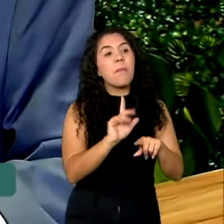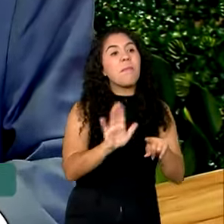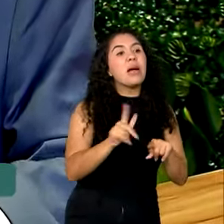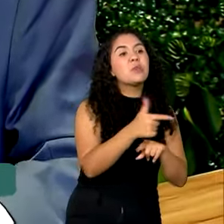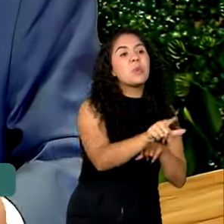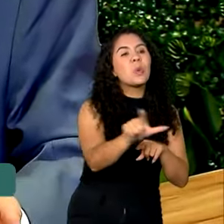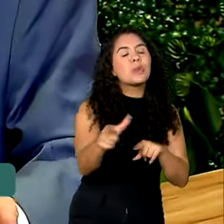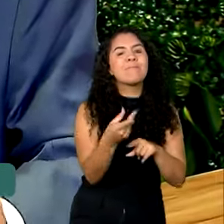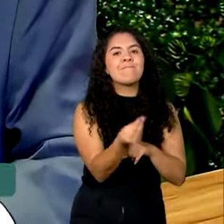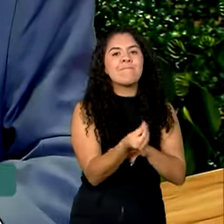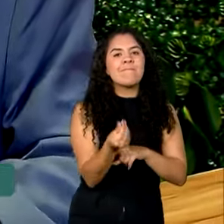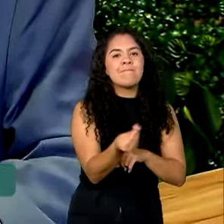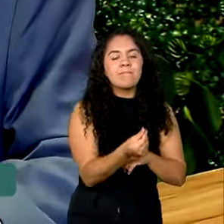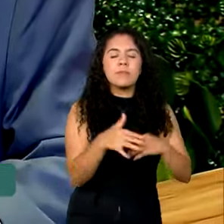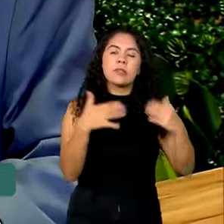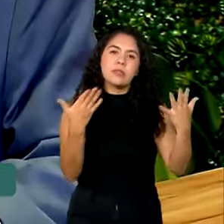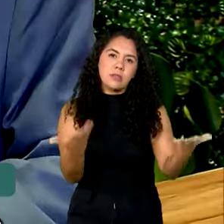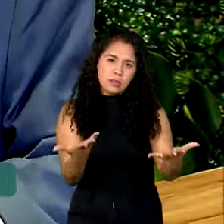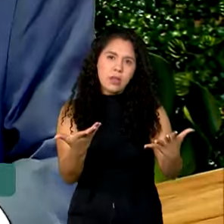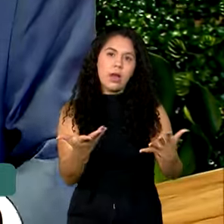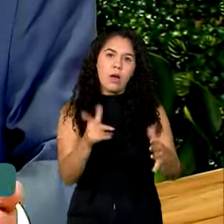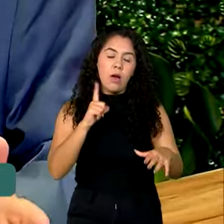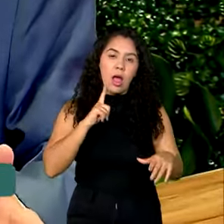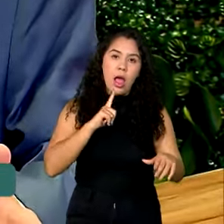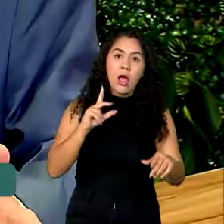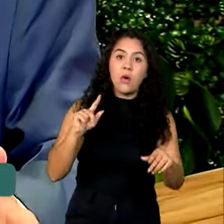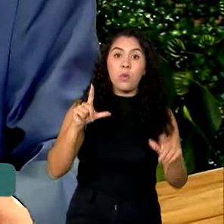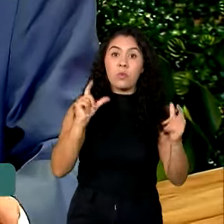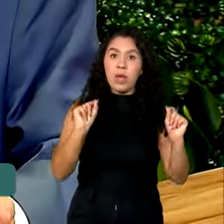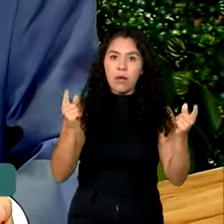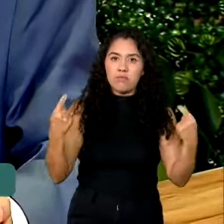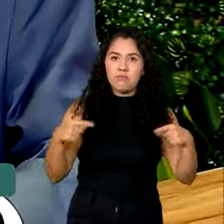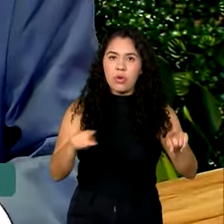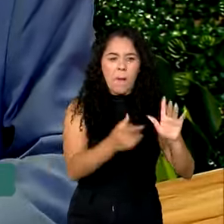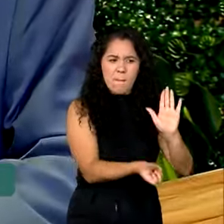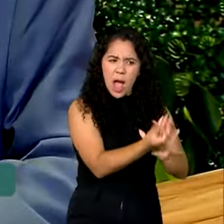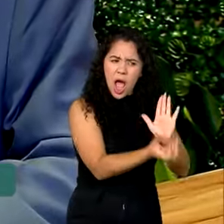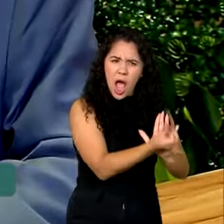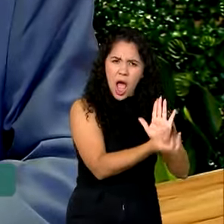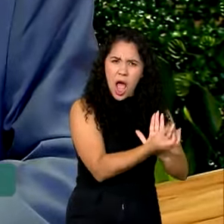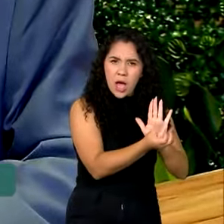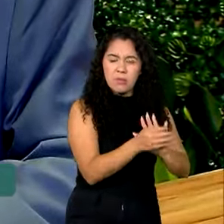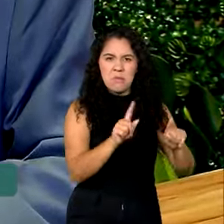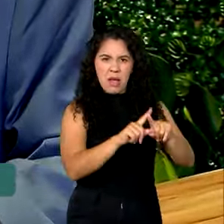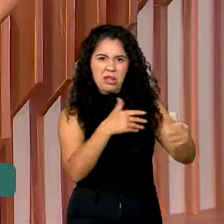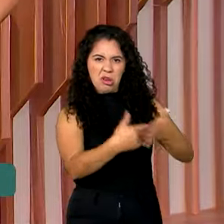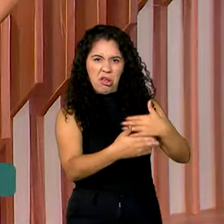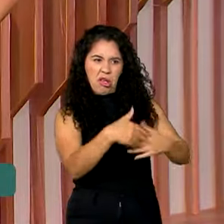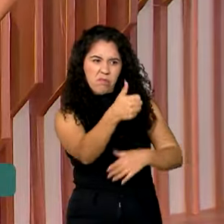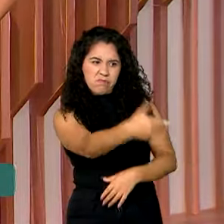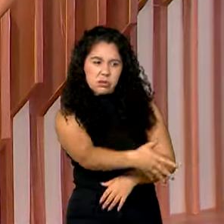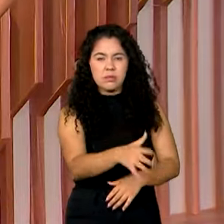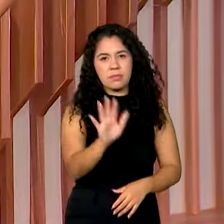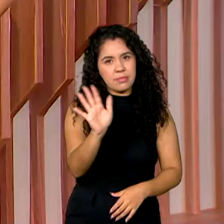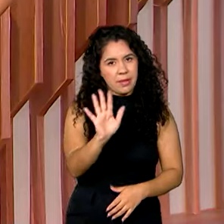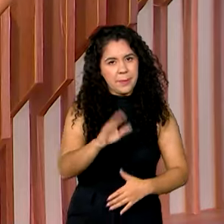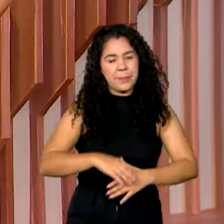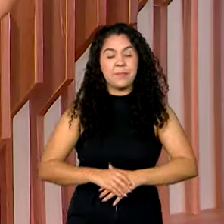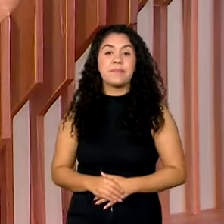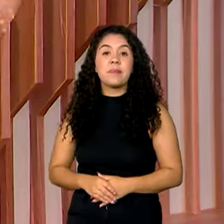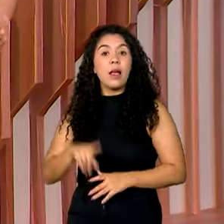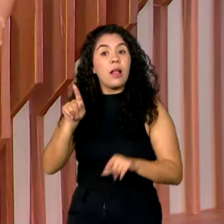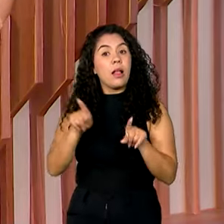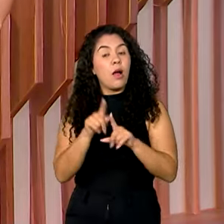vender. Então, é uma dupla vacina que a gente faz. Produzir mais, mas não de qualquer forma. E outro